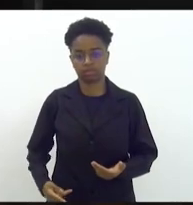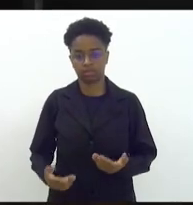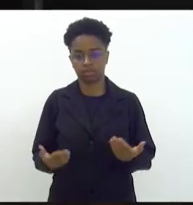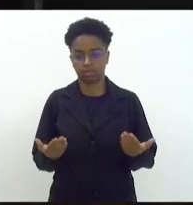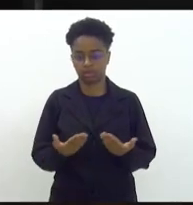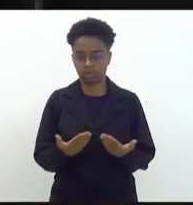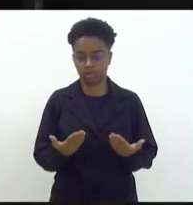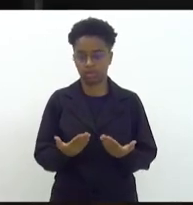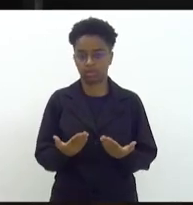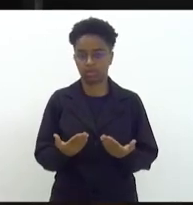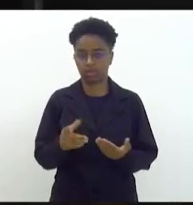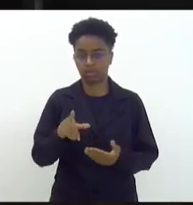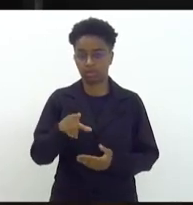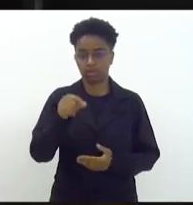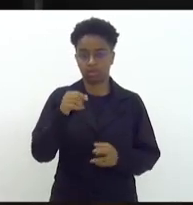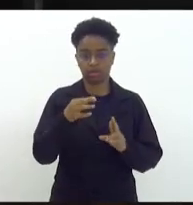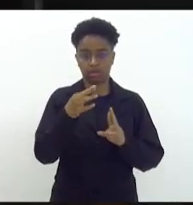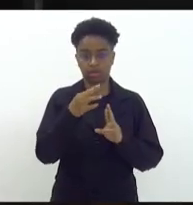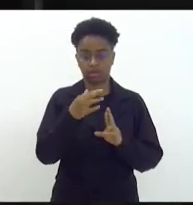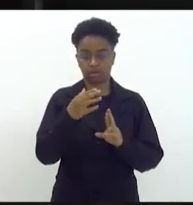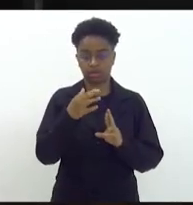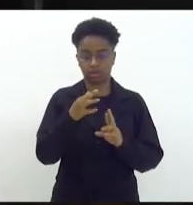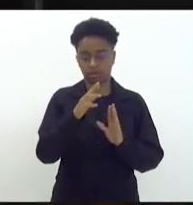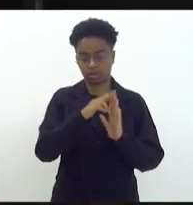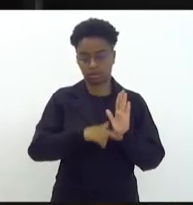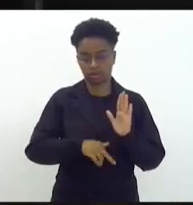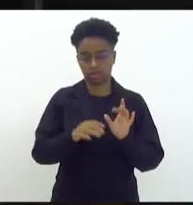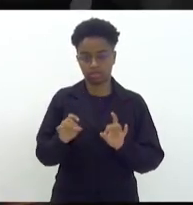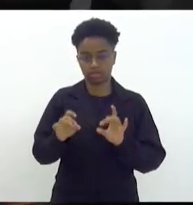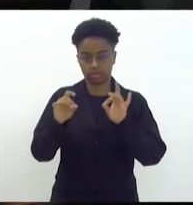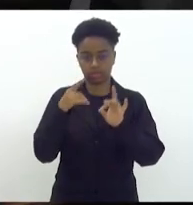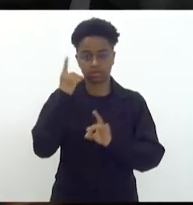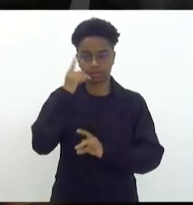designa relator em especial o deputado Val César.